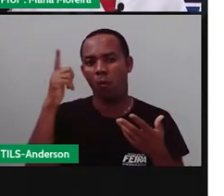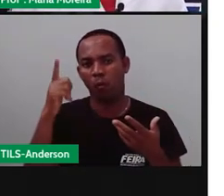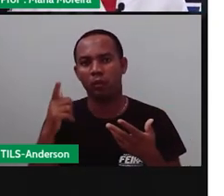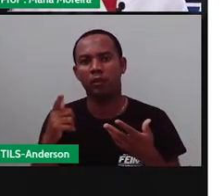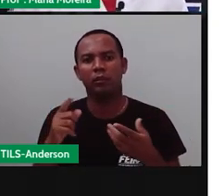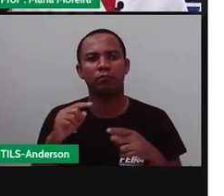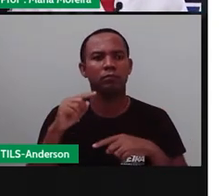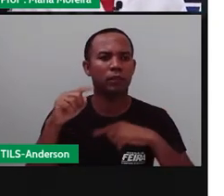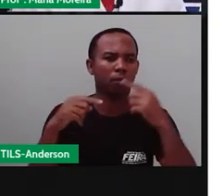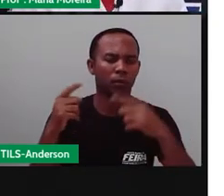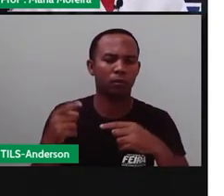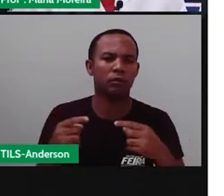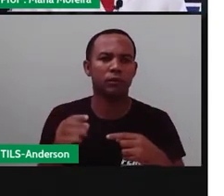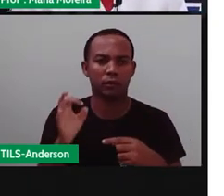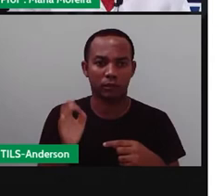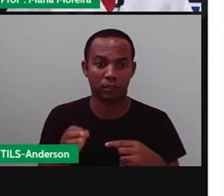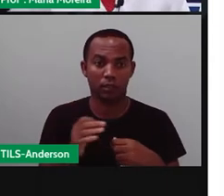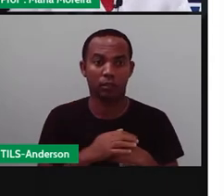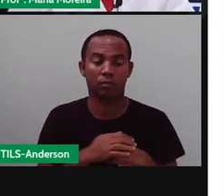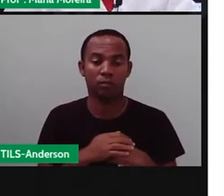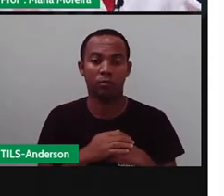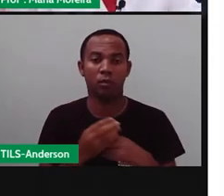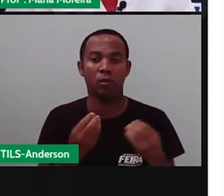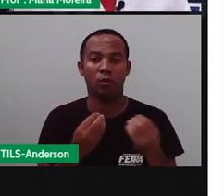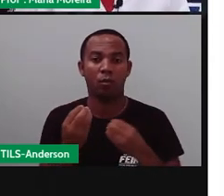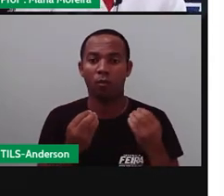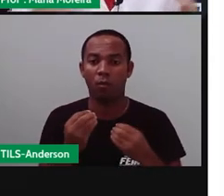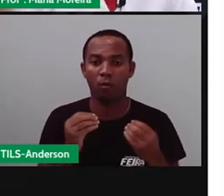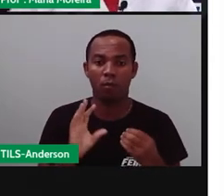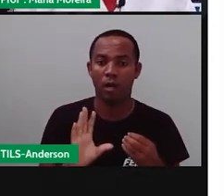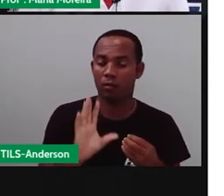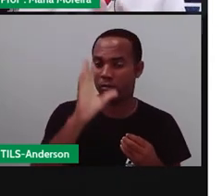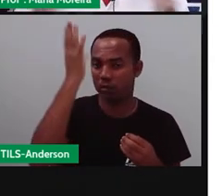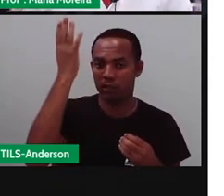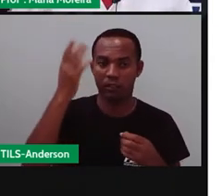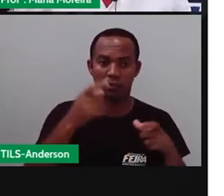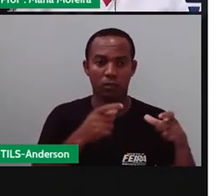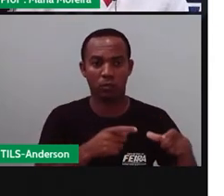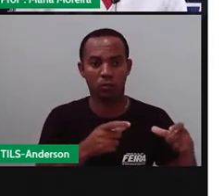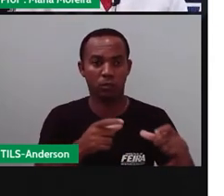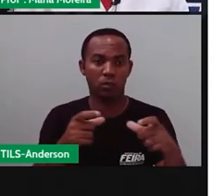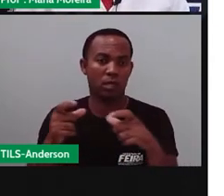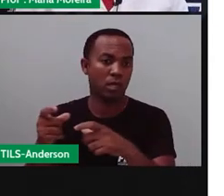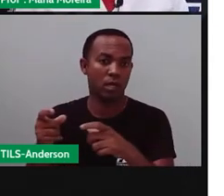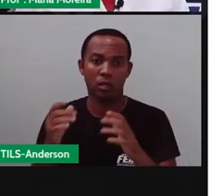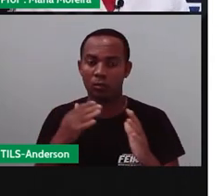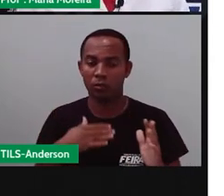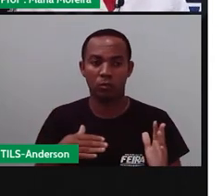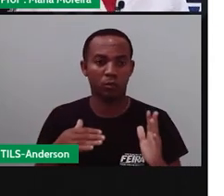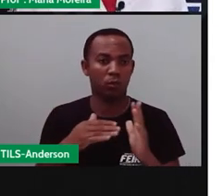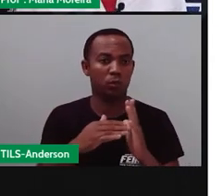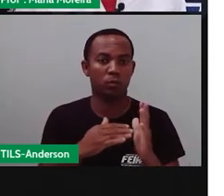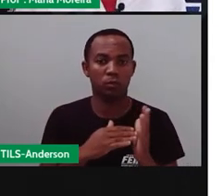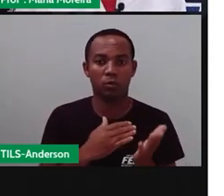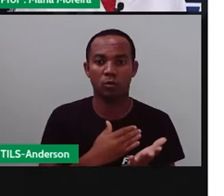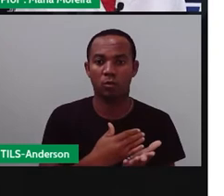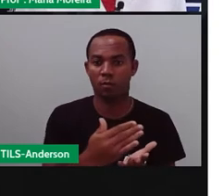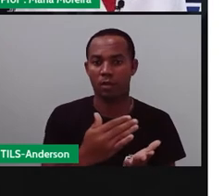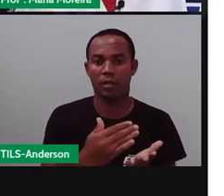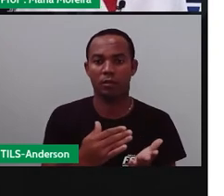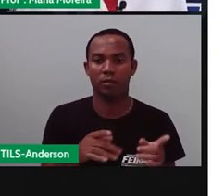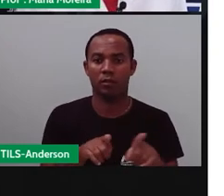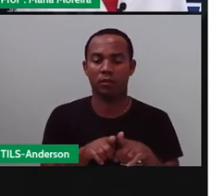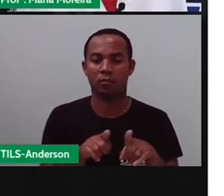comemorar depois, certo? Então, acontece que no Nordeste inteiro, esse é o período, né? Dessas comemorações